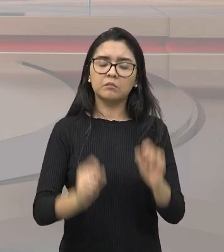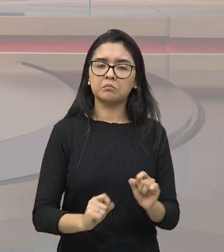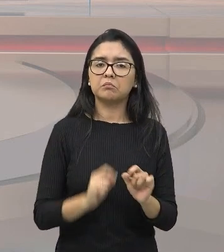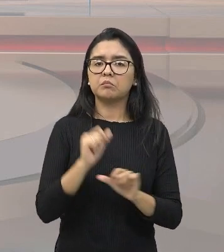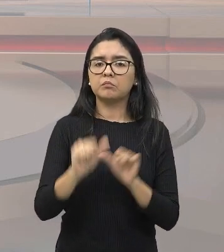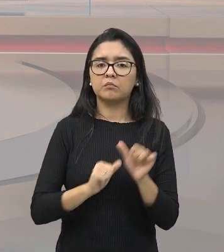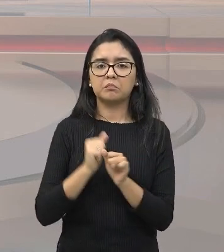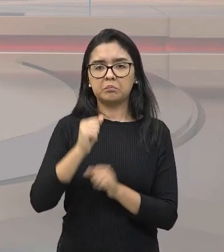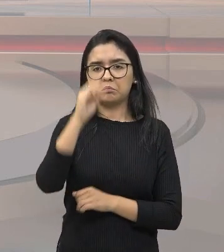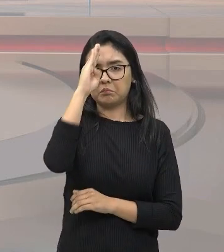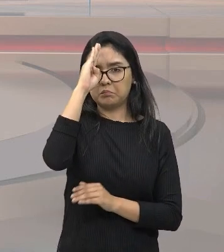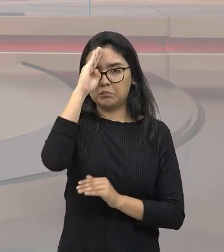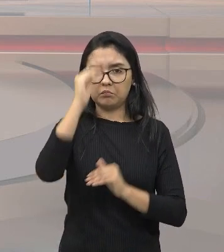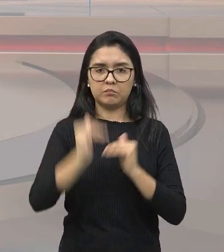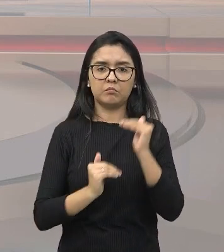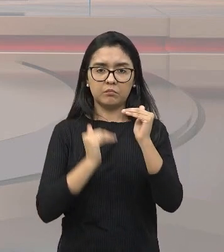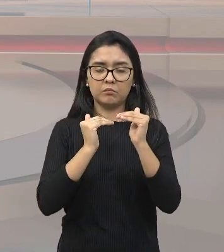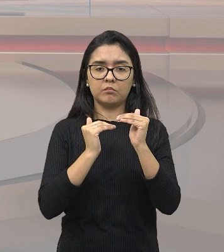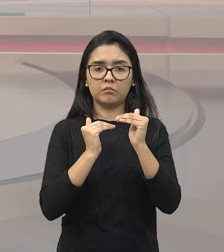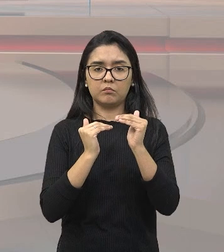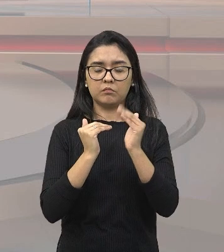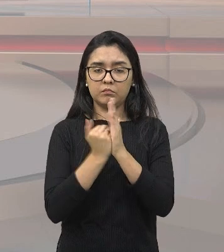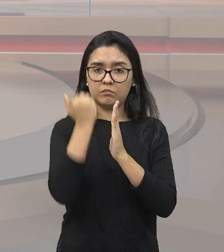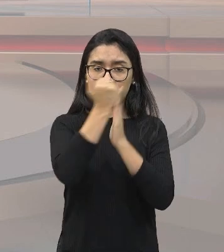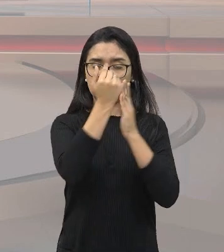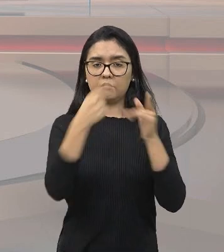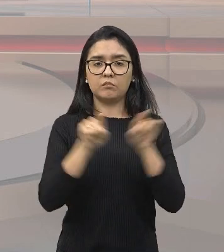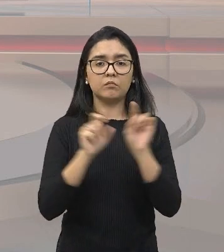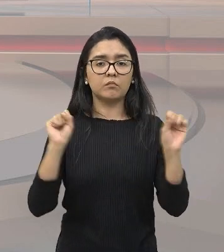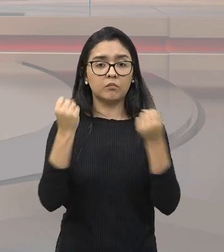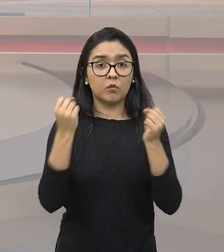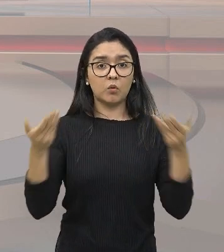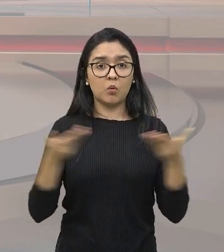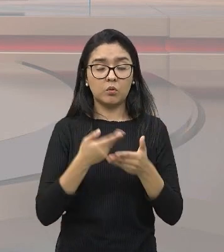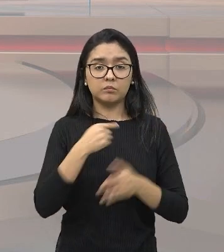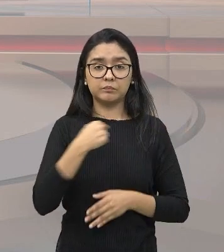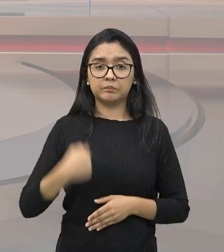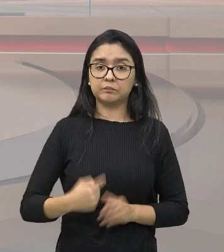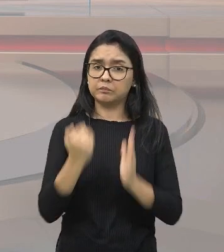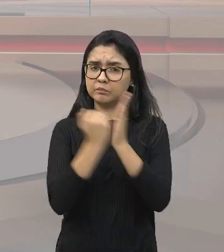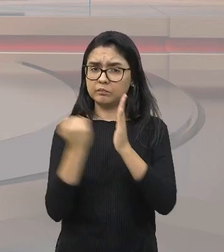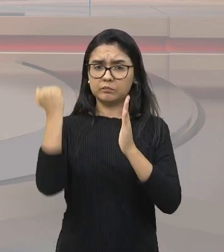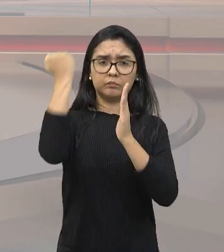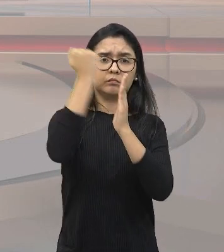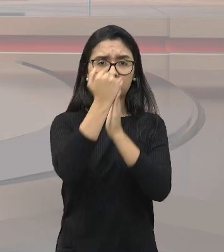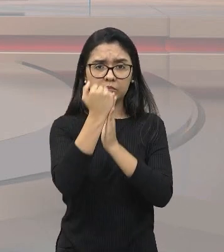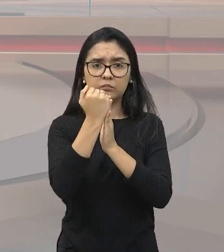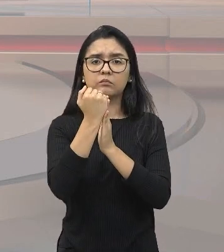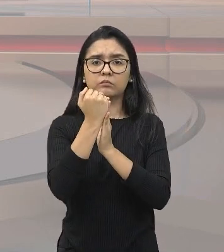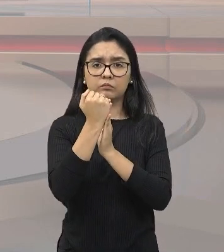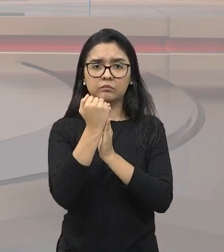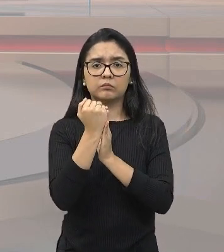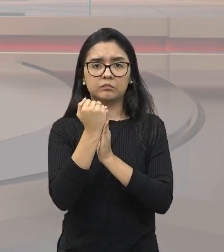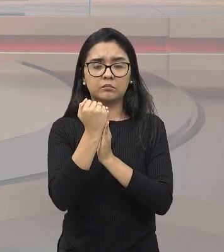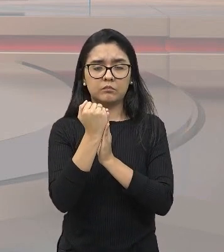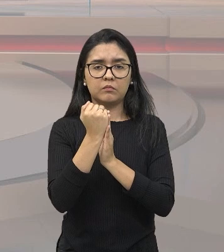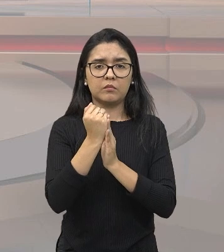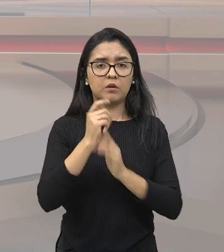militar e industrial. E hoje, o Japão ocupa uma posição como uma das maiores potências econômicas e